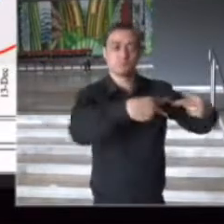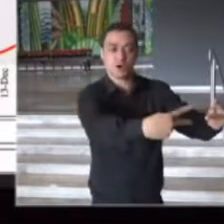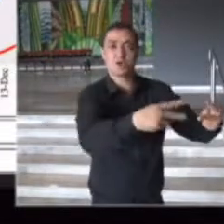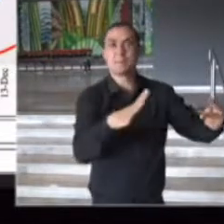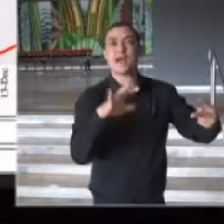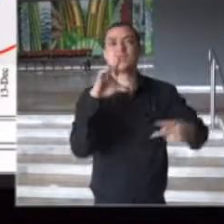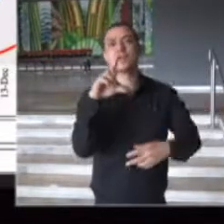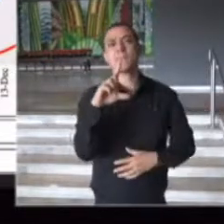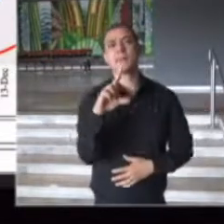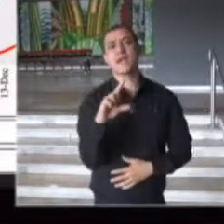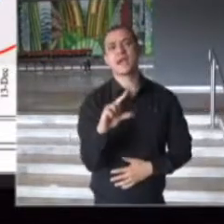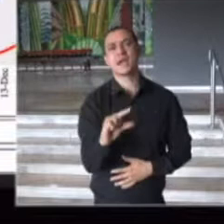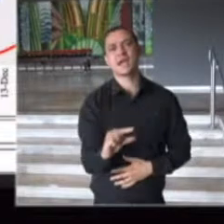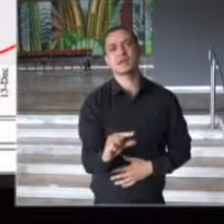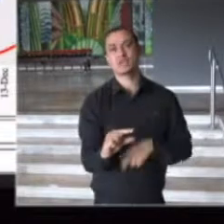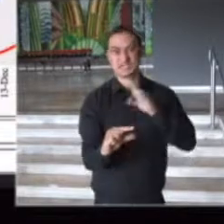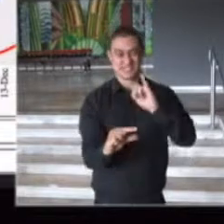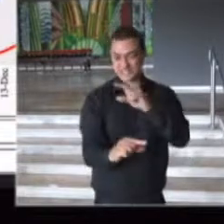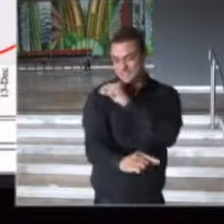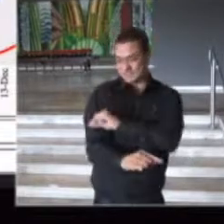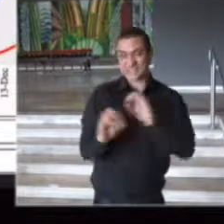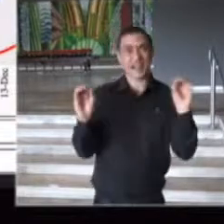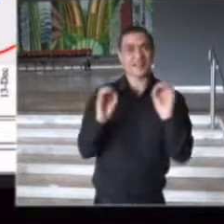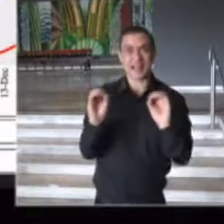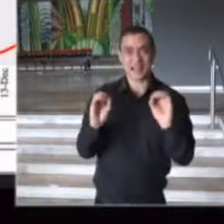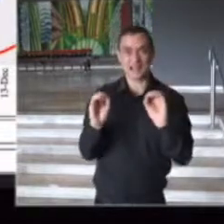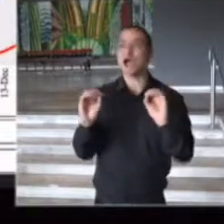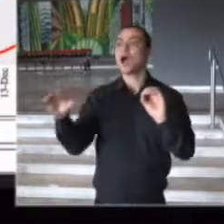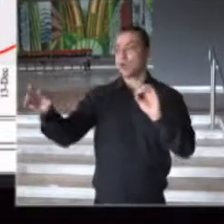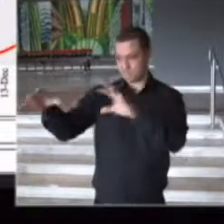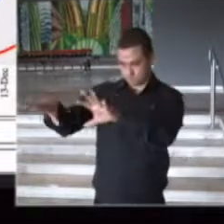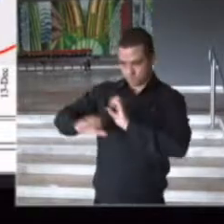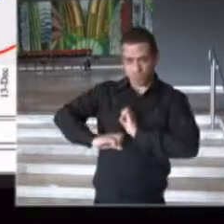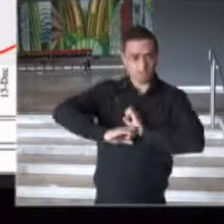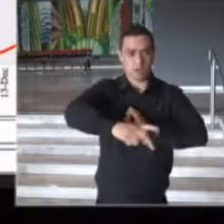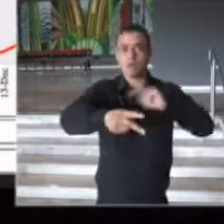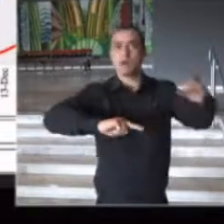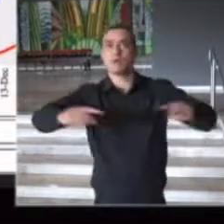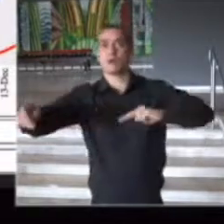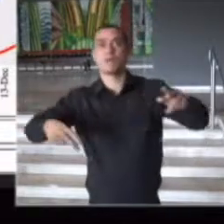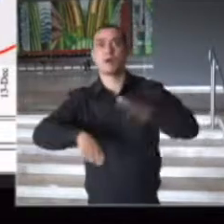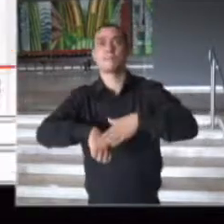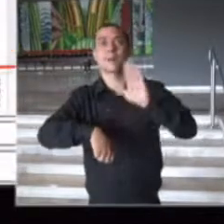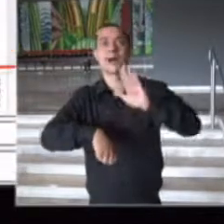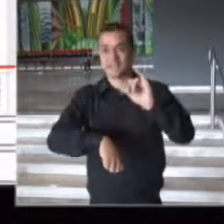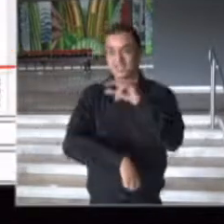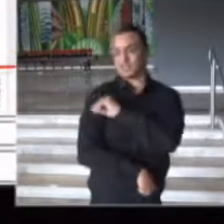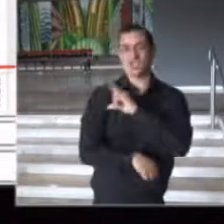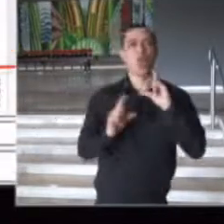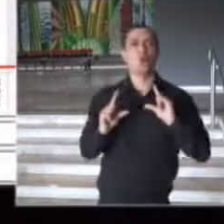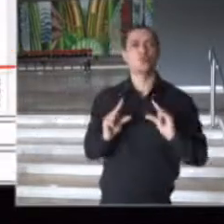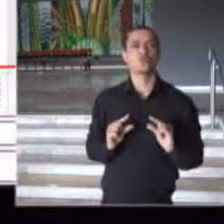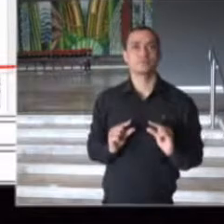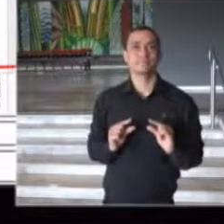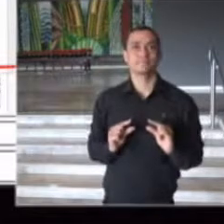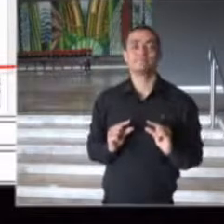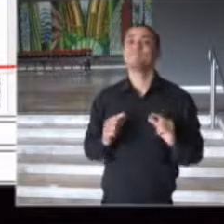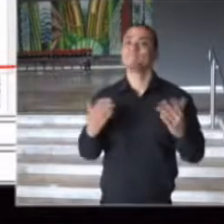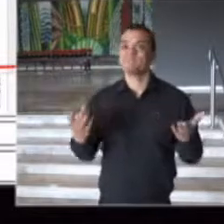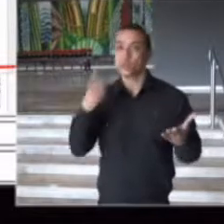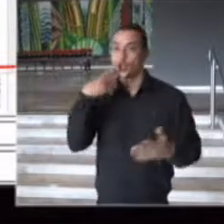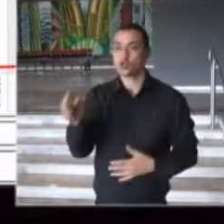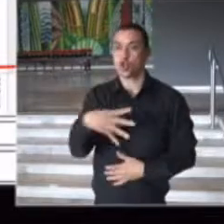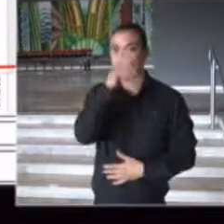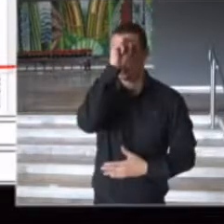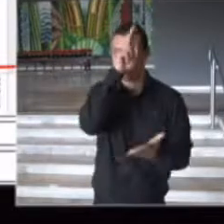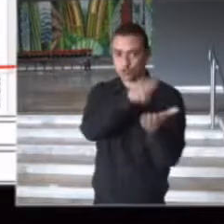menor do que quando considera-se a população não vacinada. O próximo slide vai mostrar esse comportamento em relação às novas